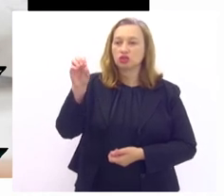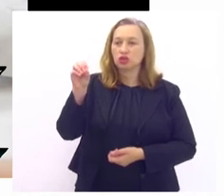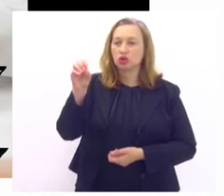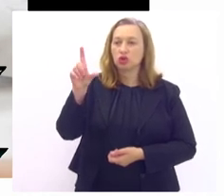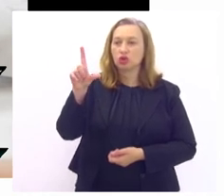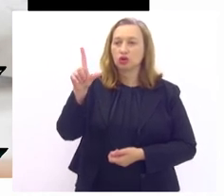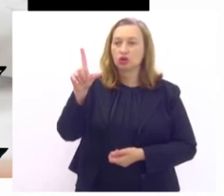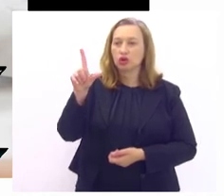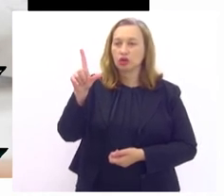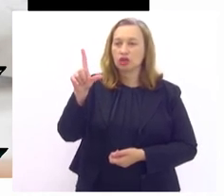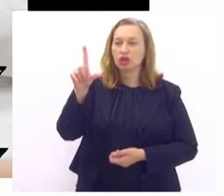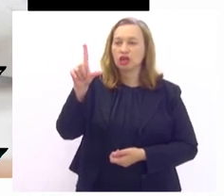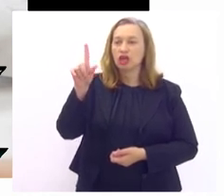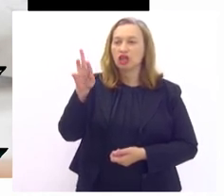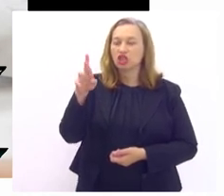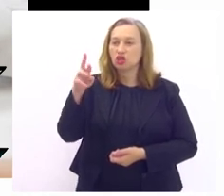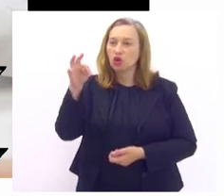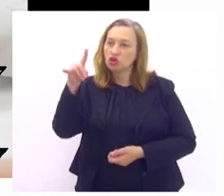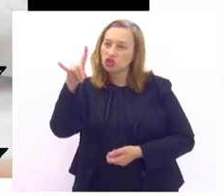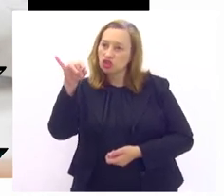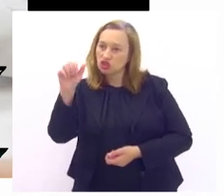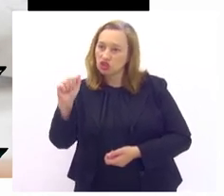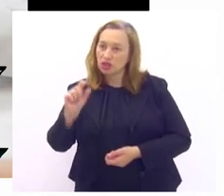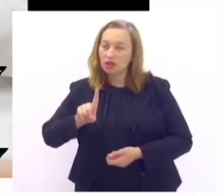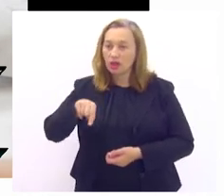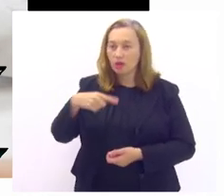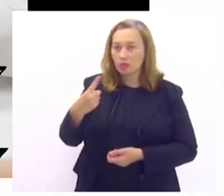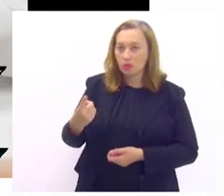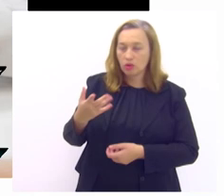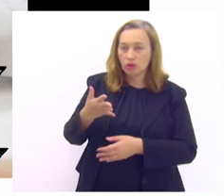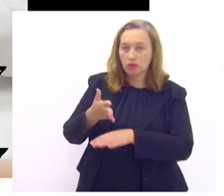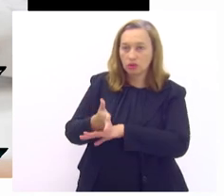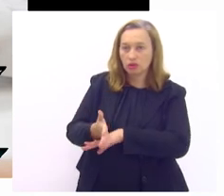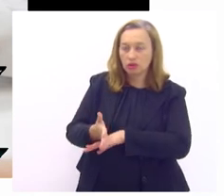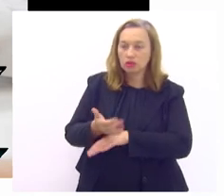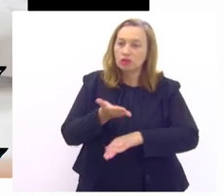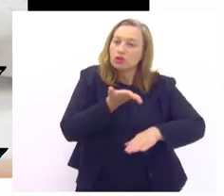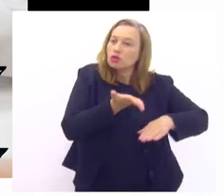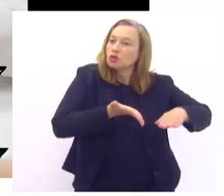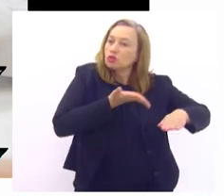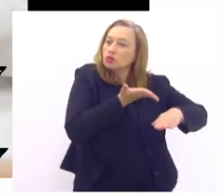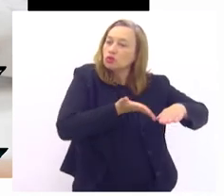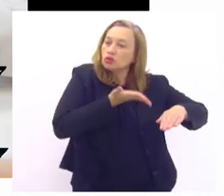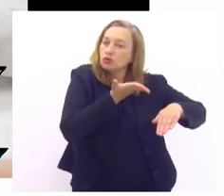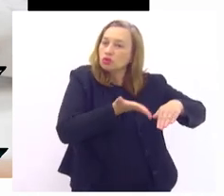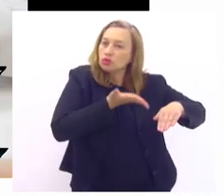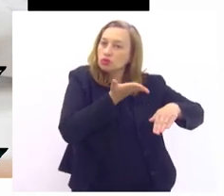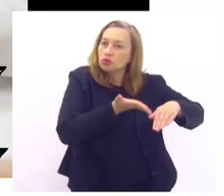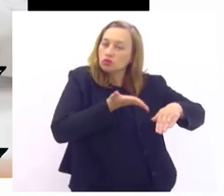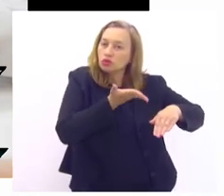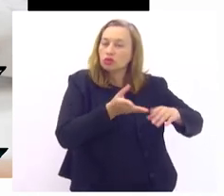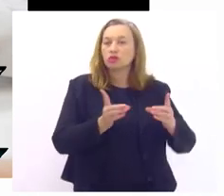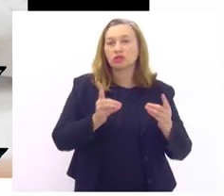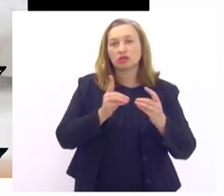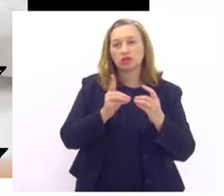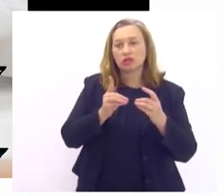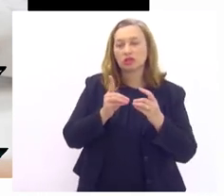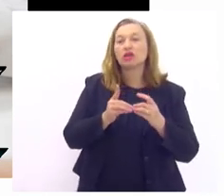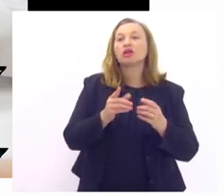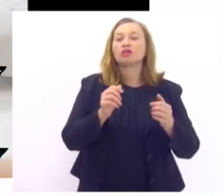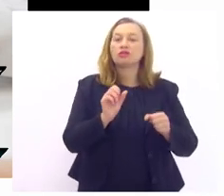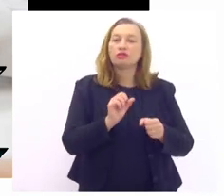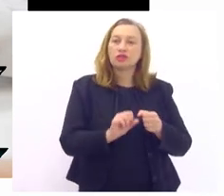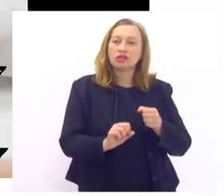da prefeitura após isso elas entraram para a consulta podológica nisso nós fizemos a anamnese